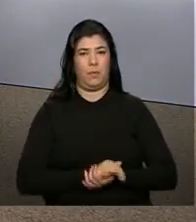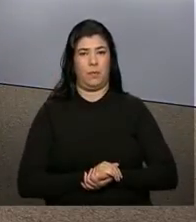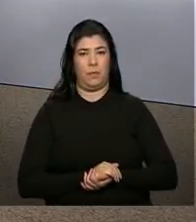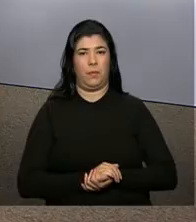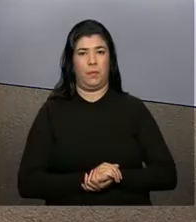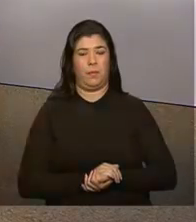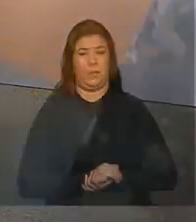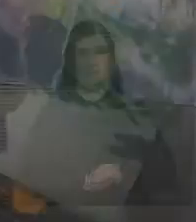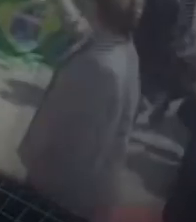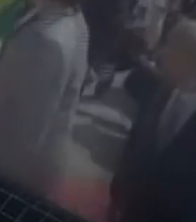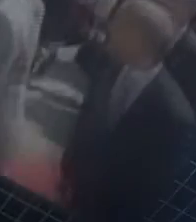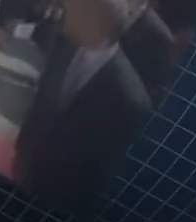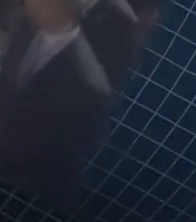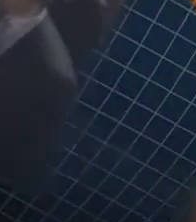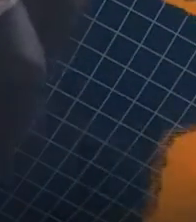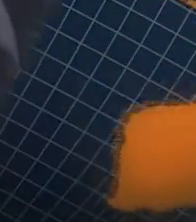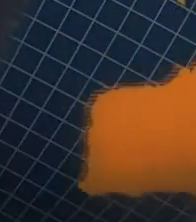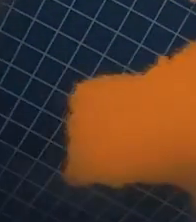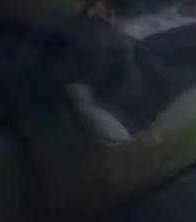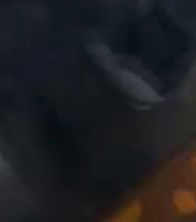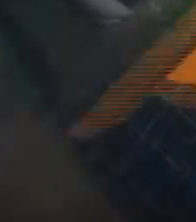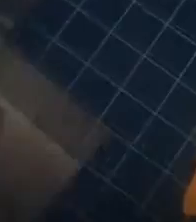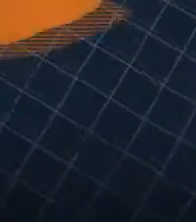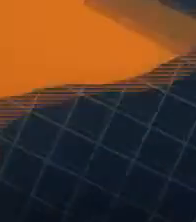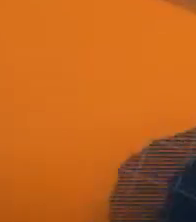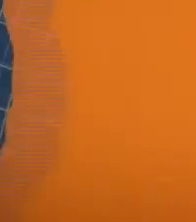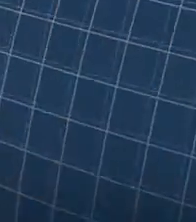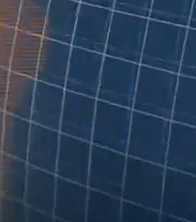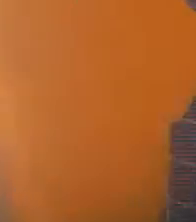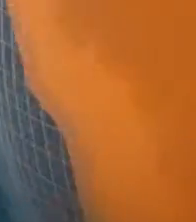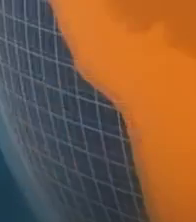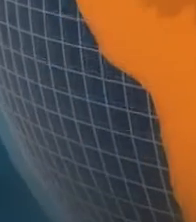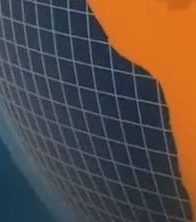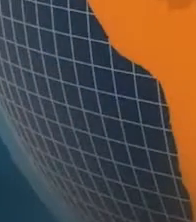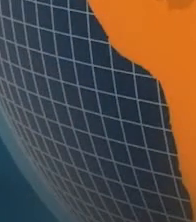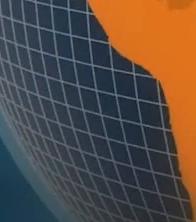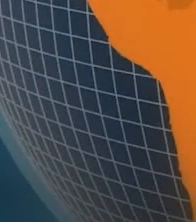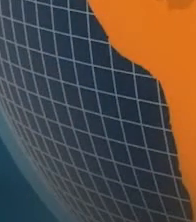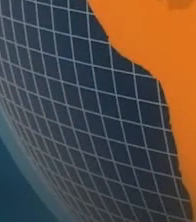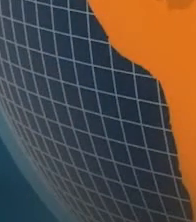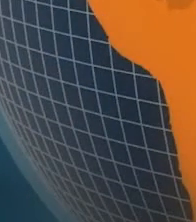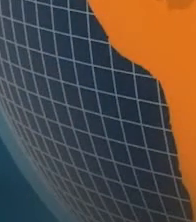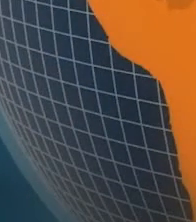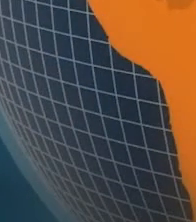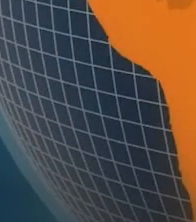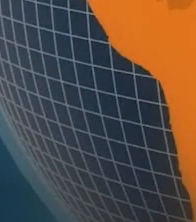Música Música Música Música